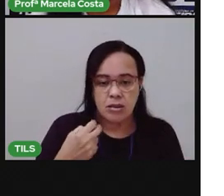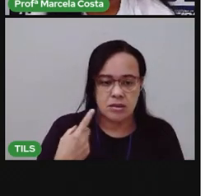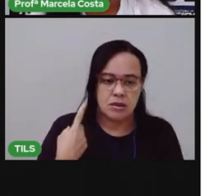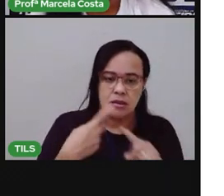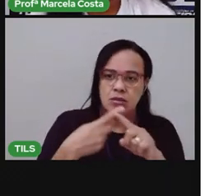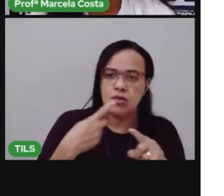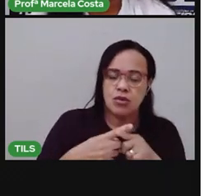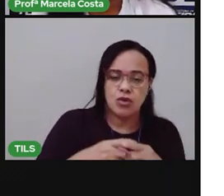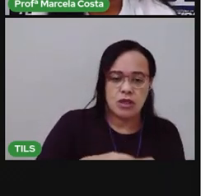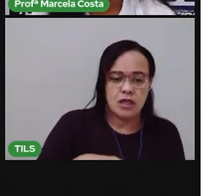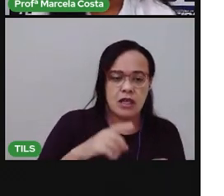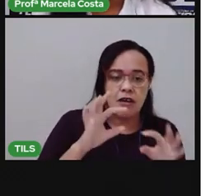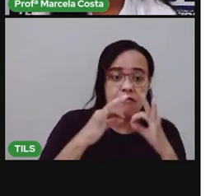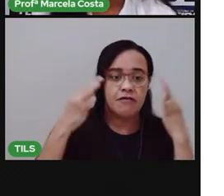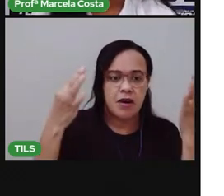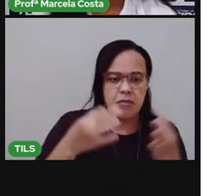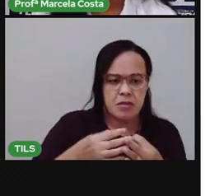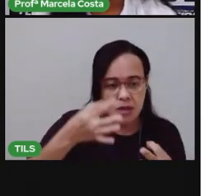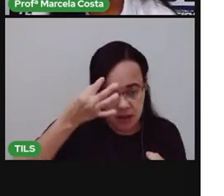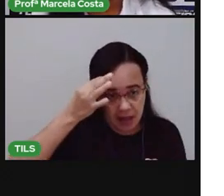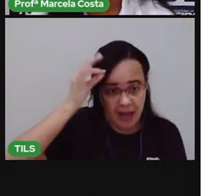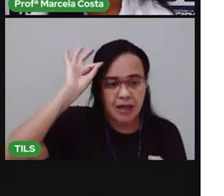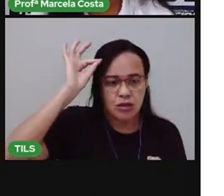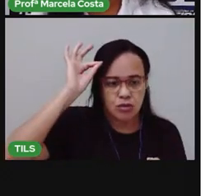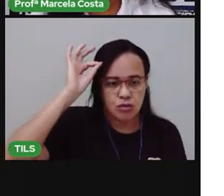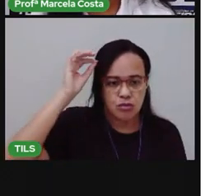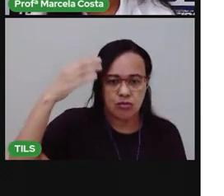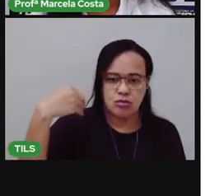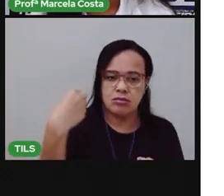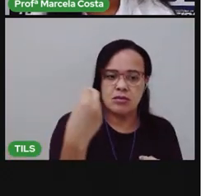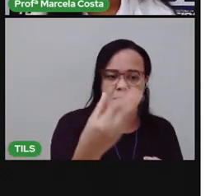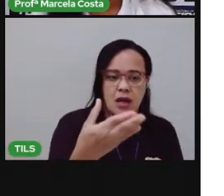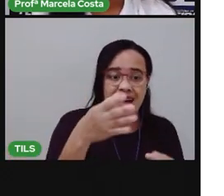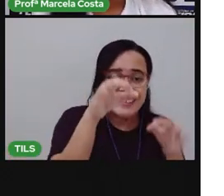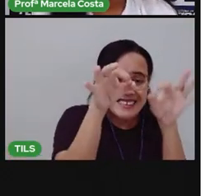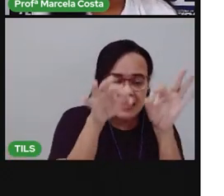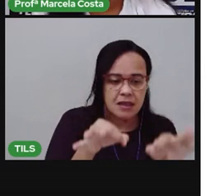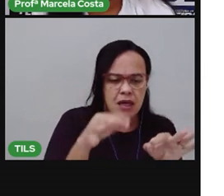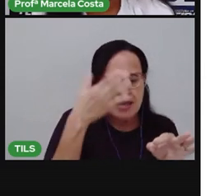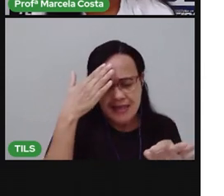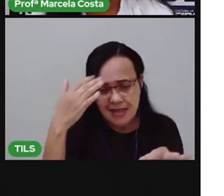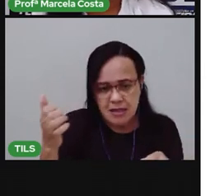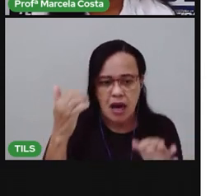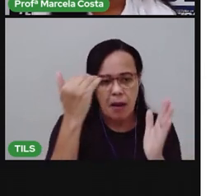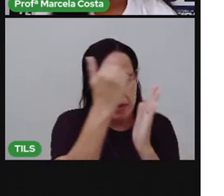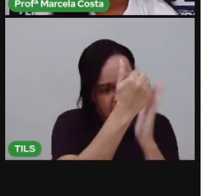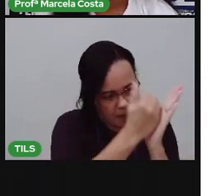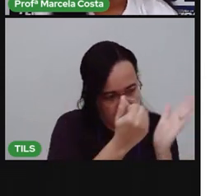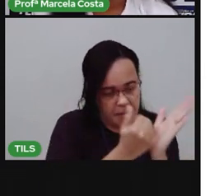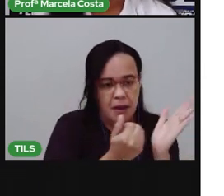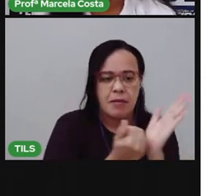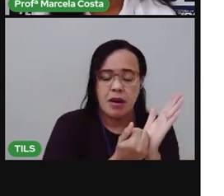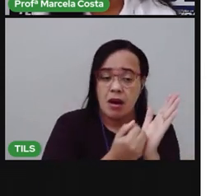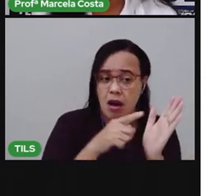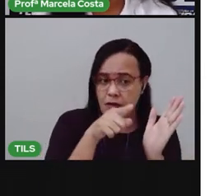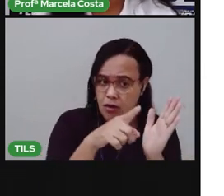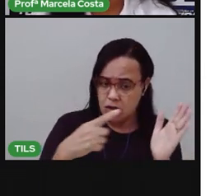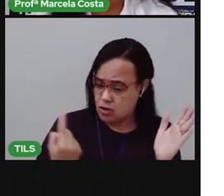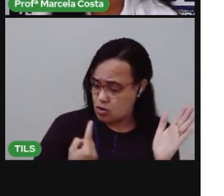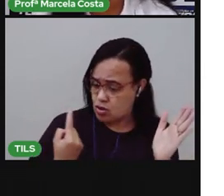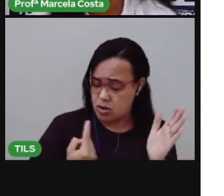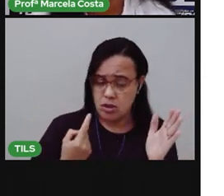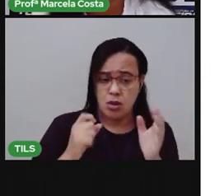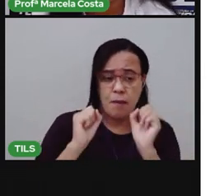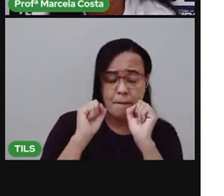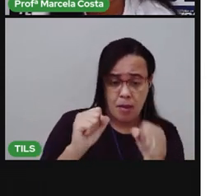que vai saber para que serve aquele remédio. E a quantidade que você vai tomar. Se você tomar um remédio errado. E na quantidade errada. Você